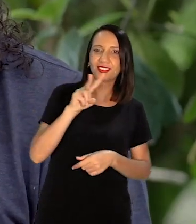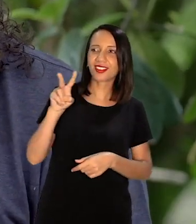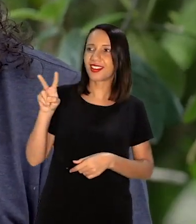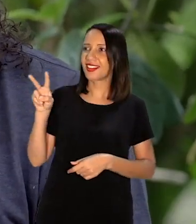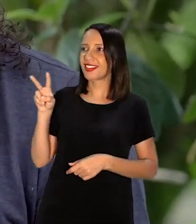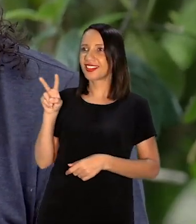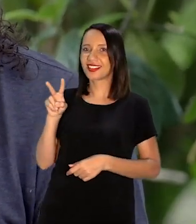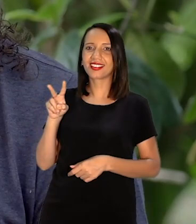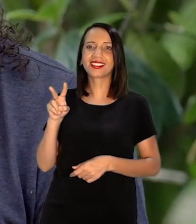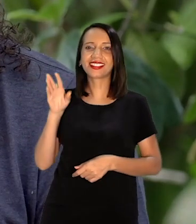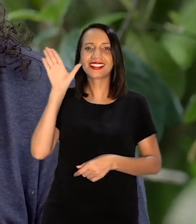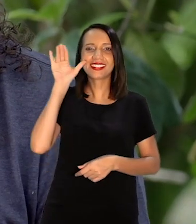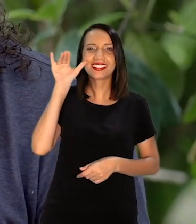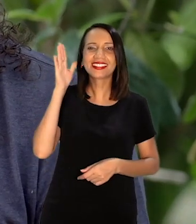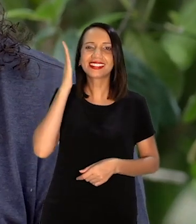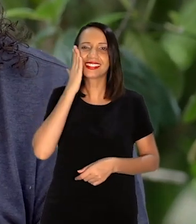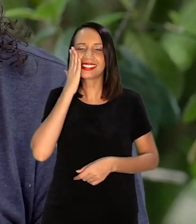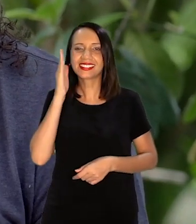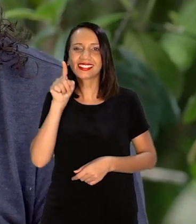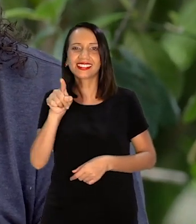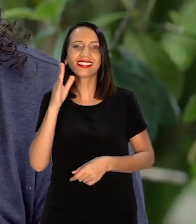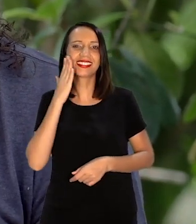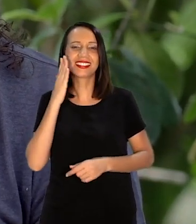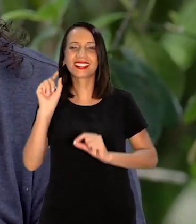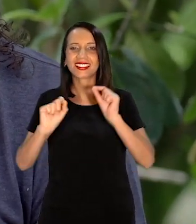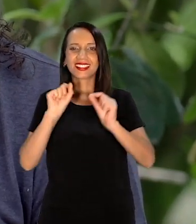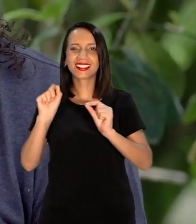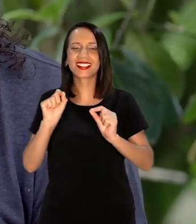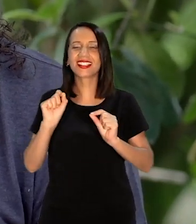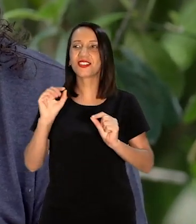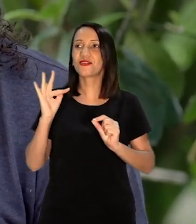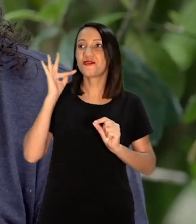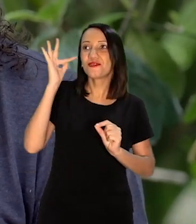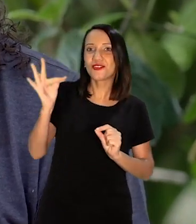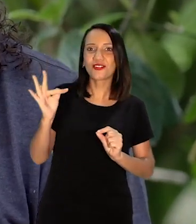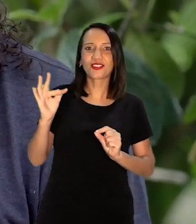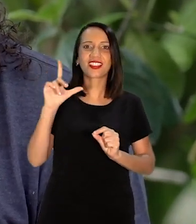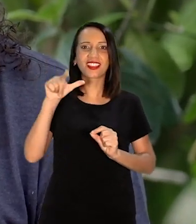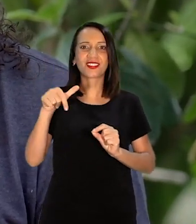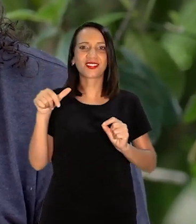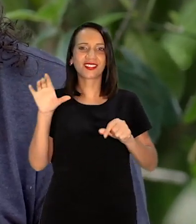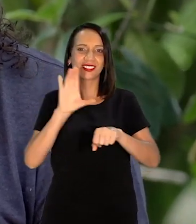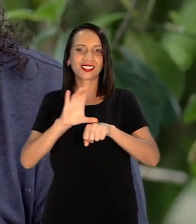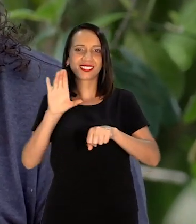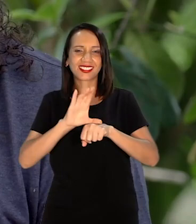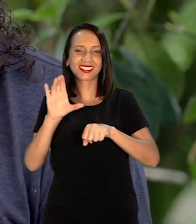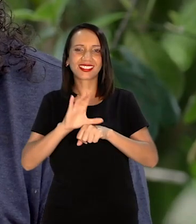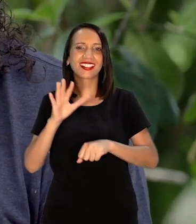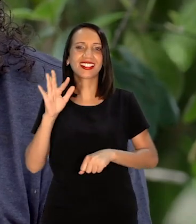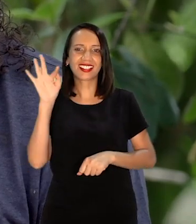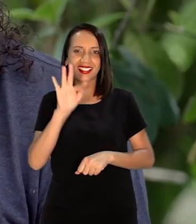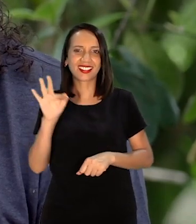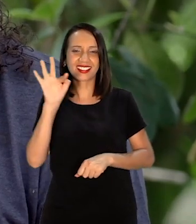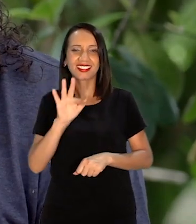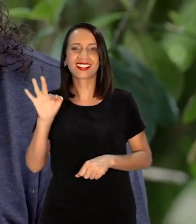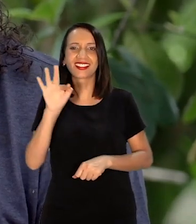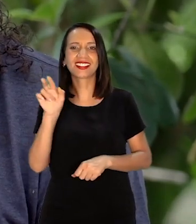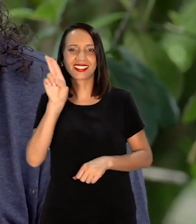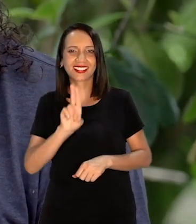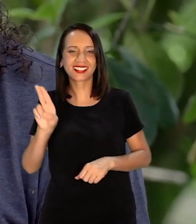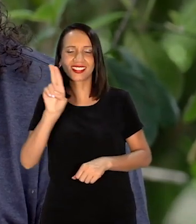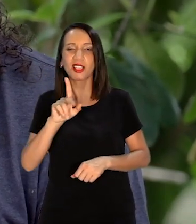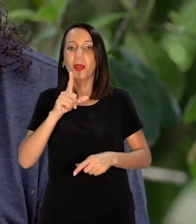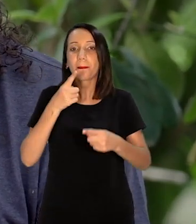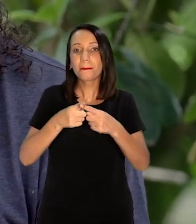que eu tenho É curiosidade de saber Quem eles serão Depois da universidade Porque a universidade Ela também tem um